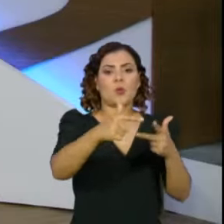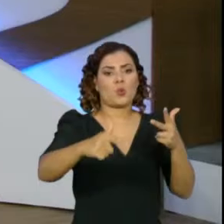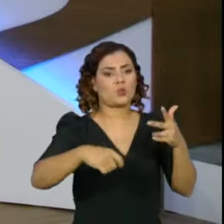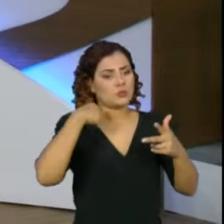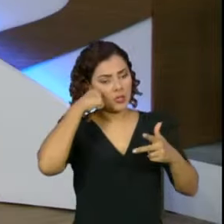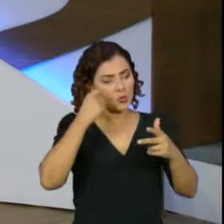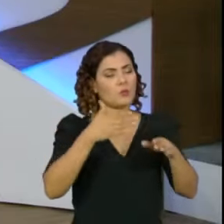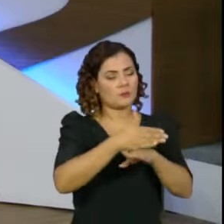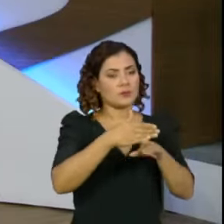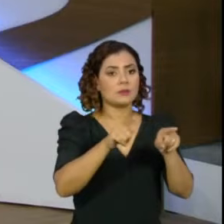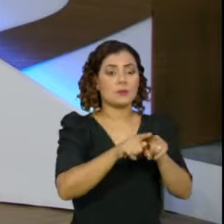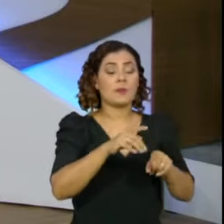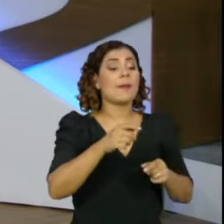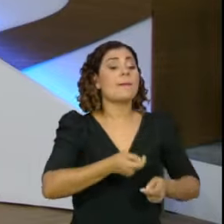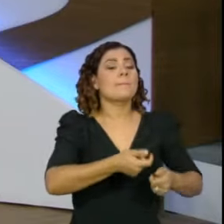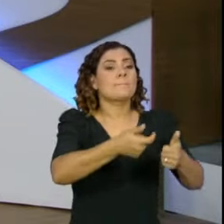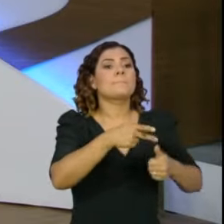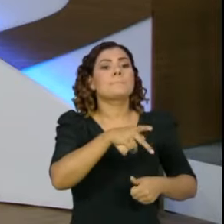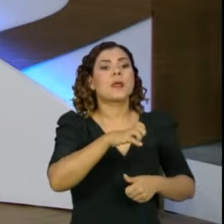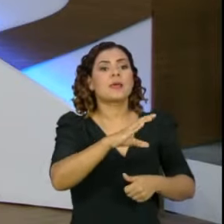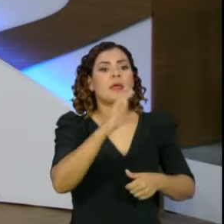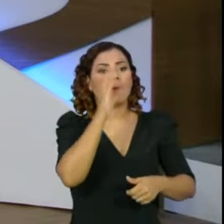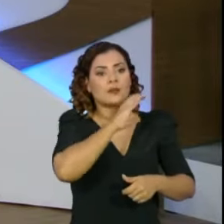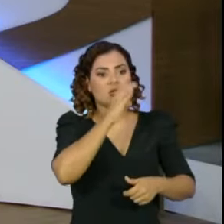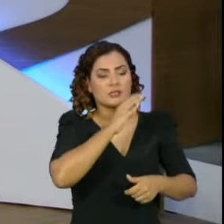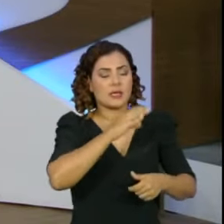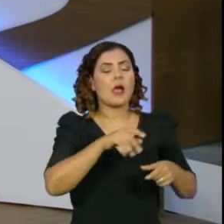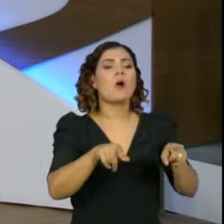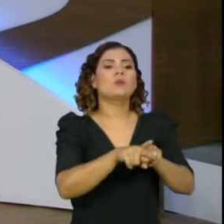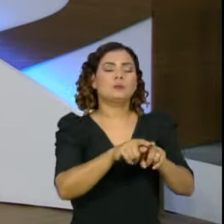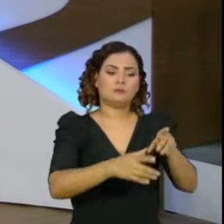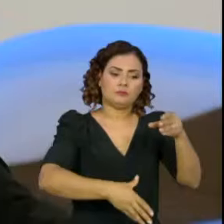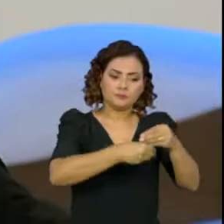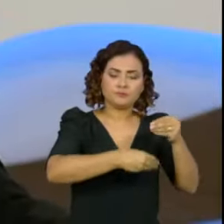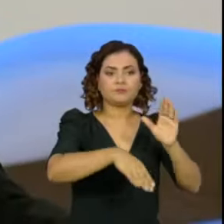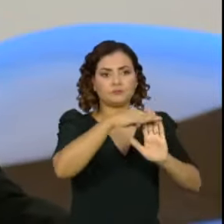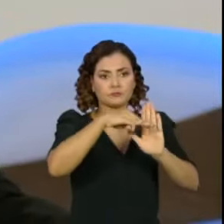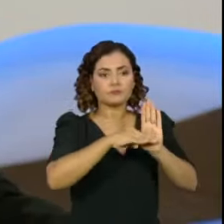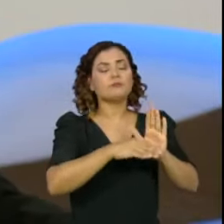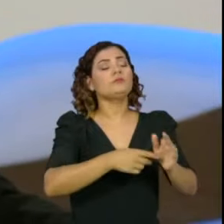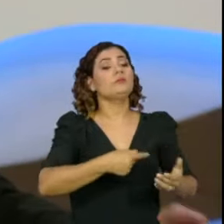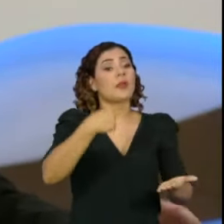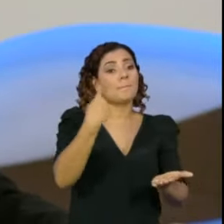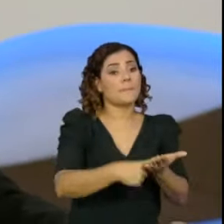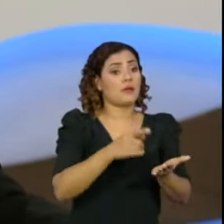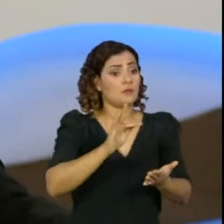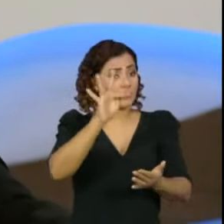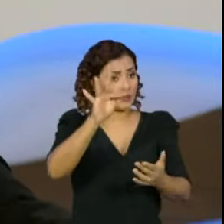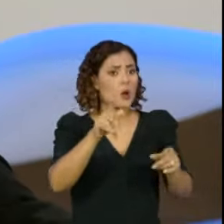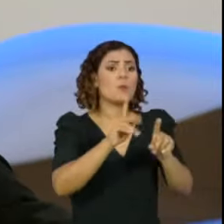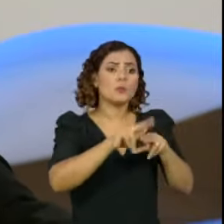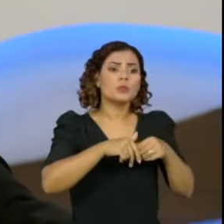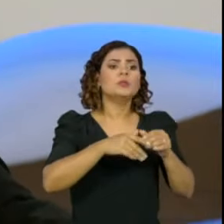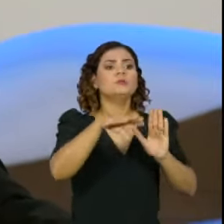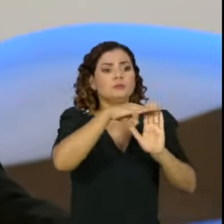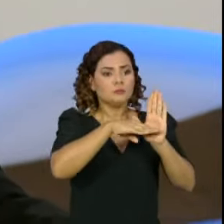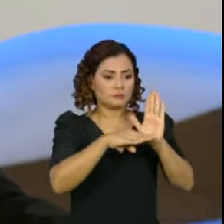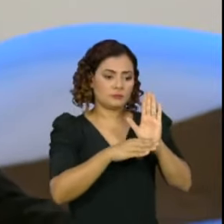senadores, que é a PEC emergencial, a PEC dos fundos públicos, da extinção deles, e a PEC do Pacto Federativo. Inserido nesse